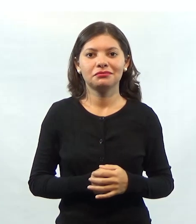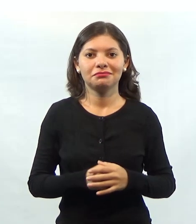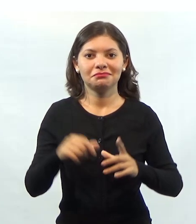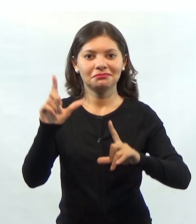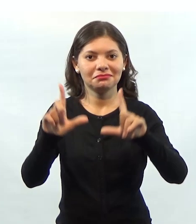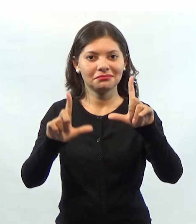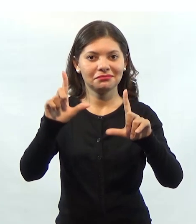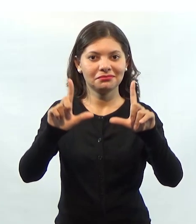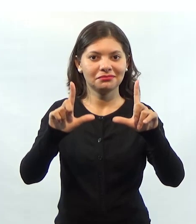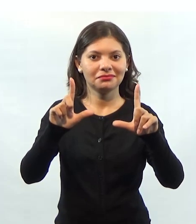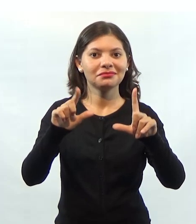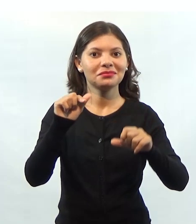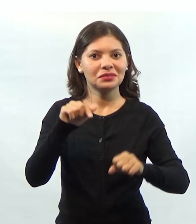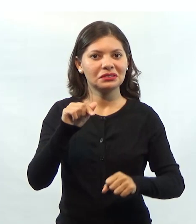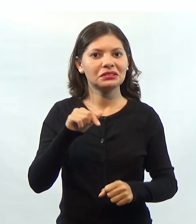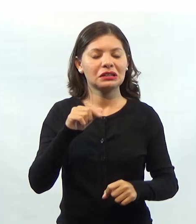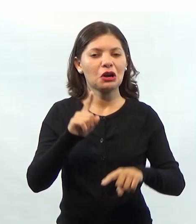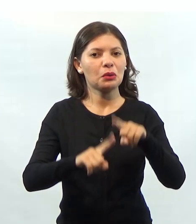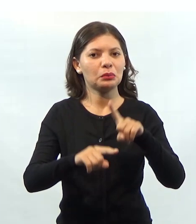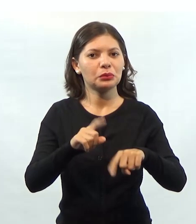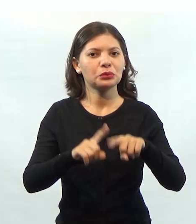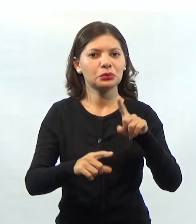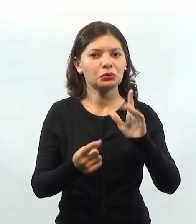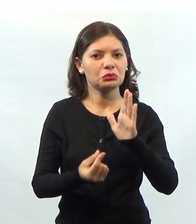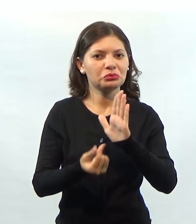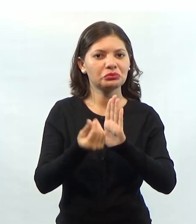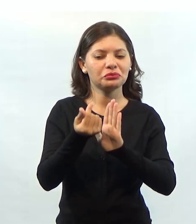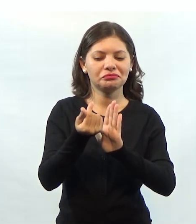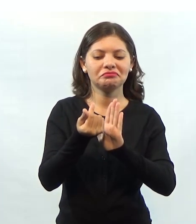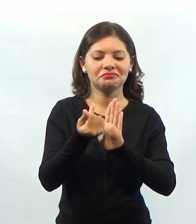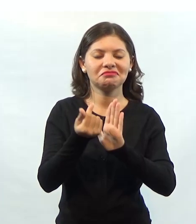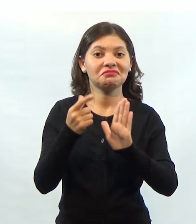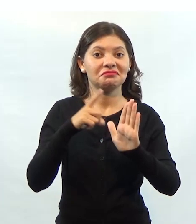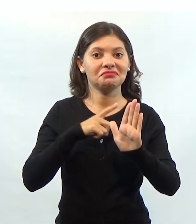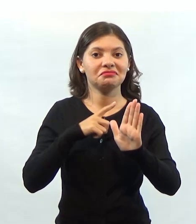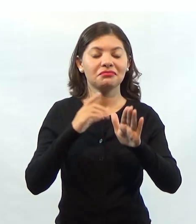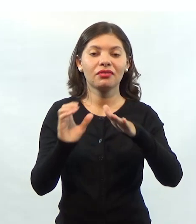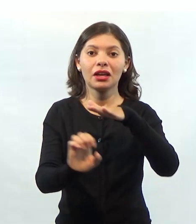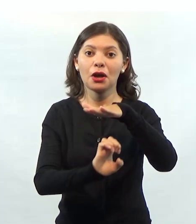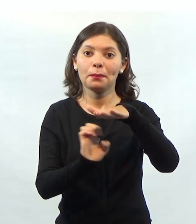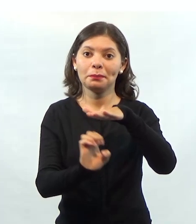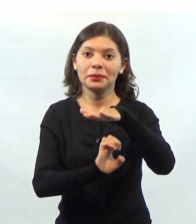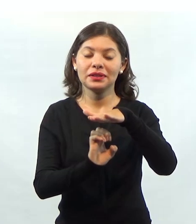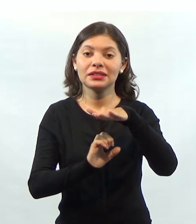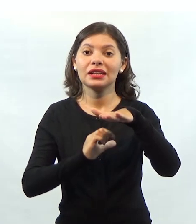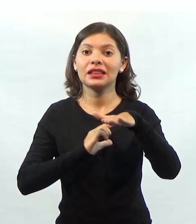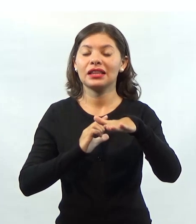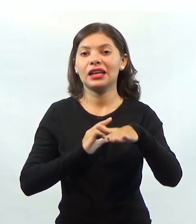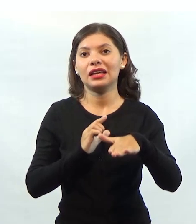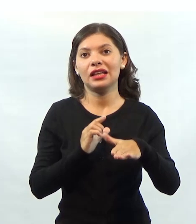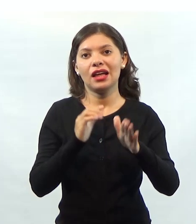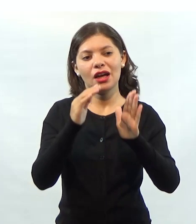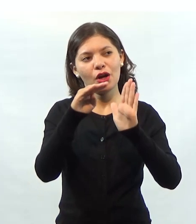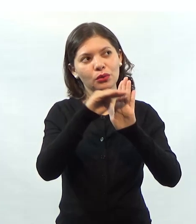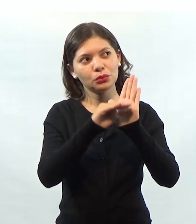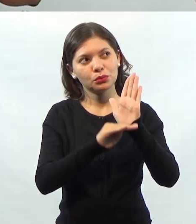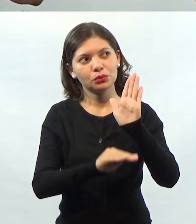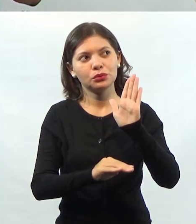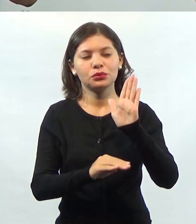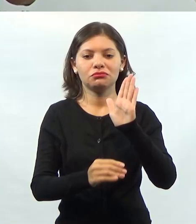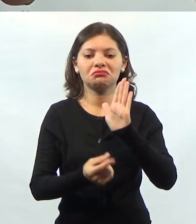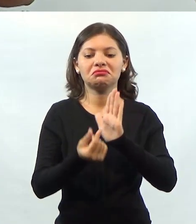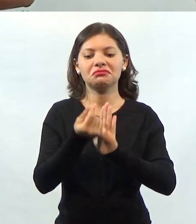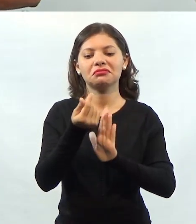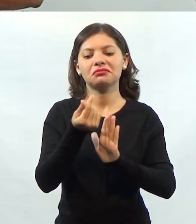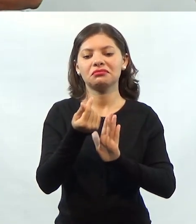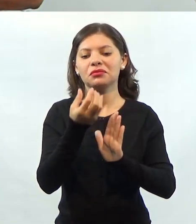Nesse ponto, o produto já dá lucro, a empresa tem uma receita que